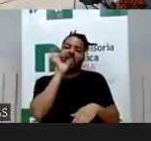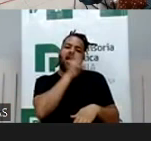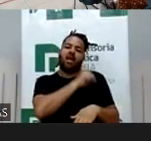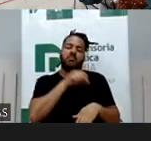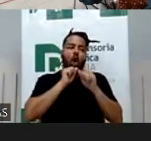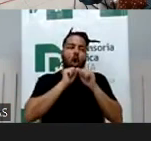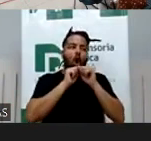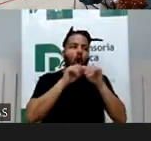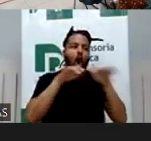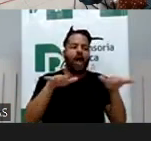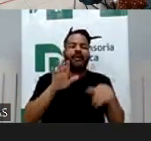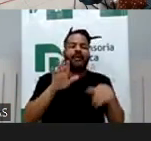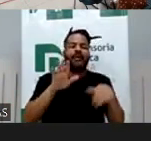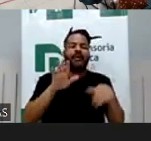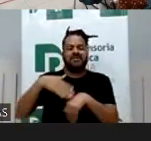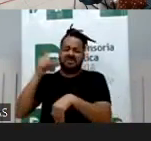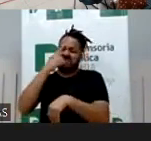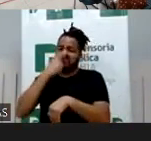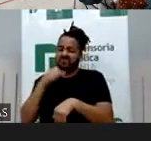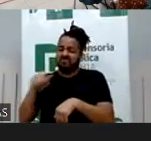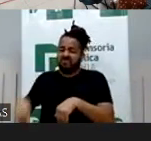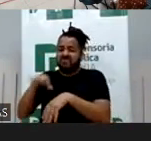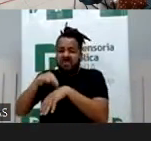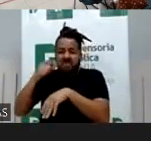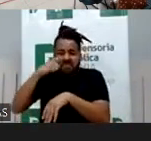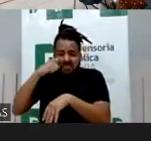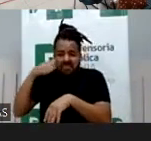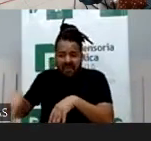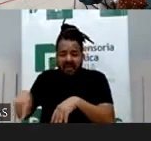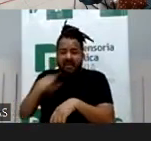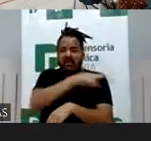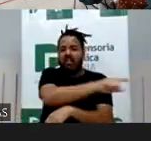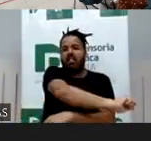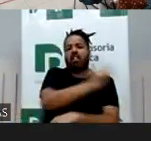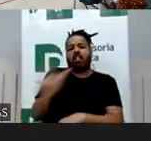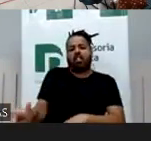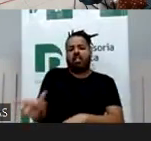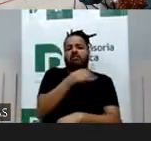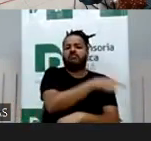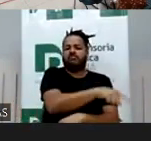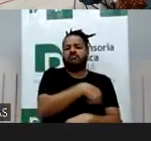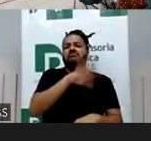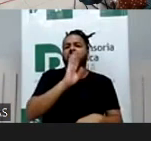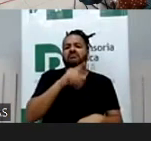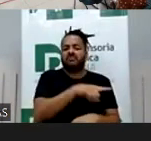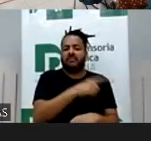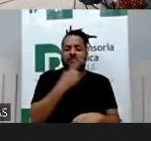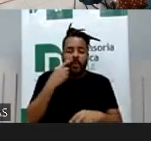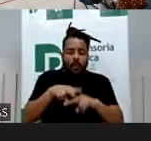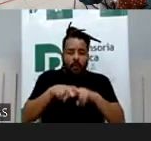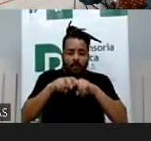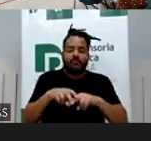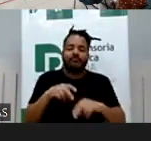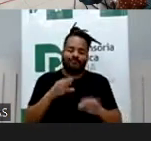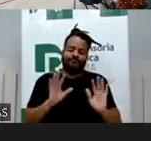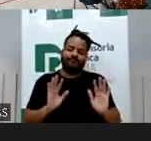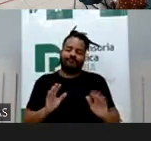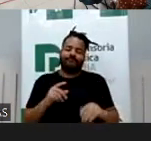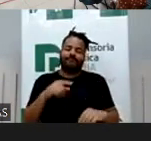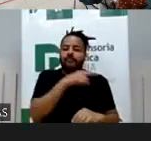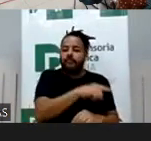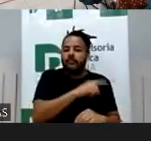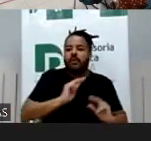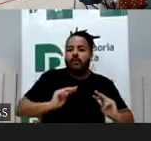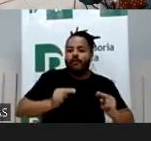mundo analógico, digamos assim, no tempo pretérito que a gente viveu e não vive mais. E, com base nisso, por exemplo, houve um